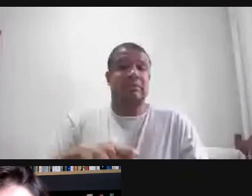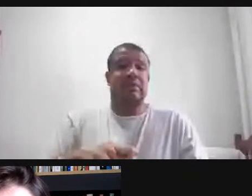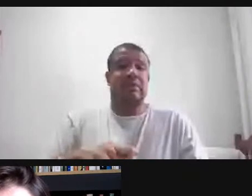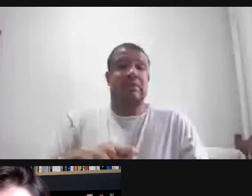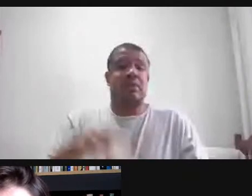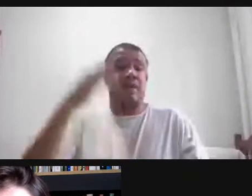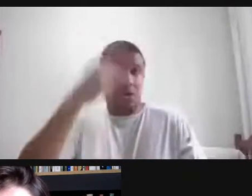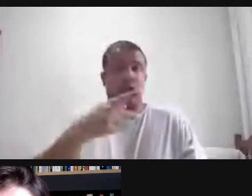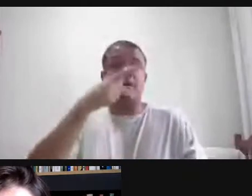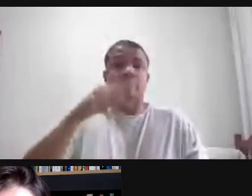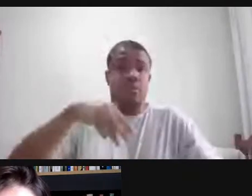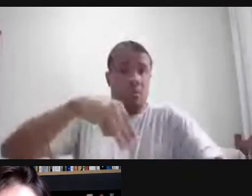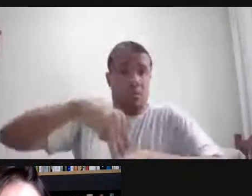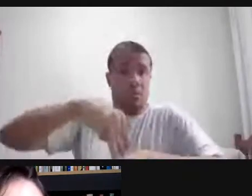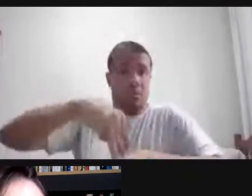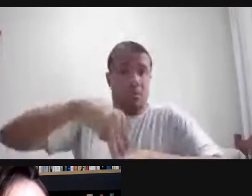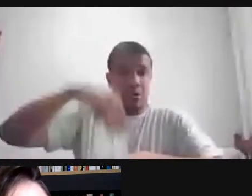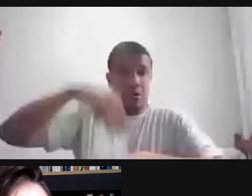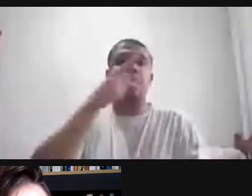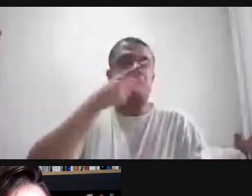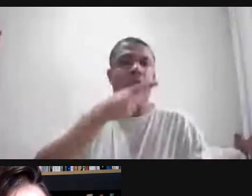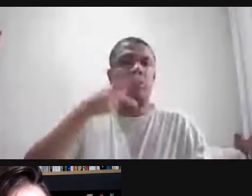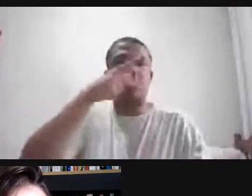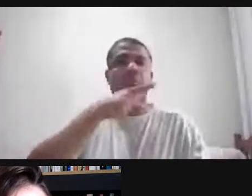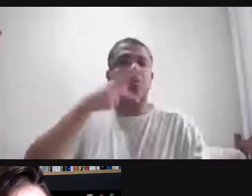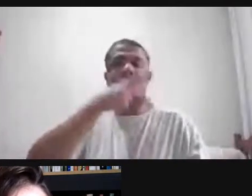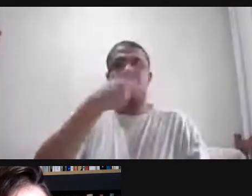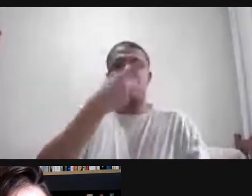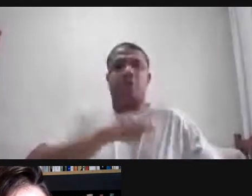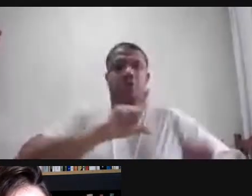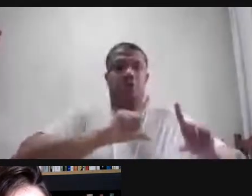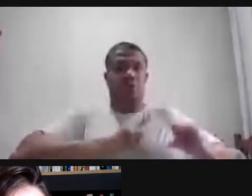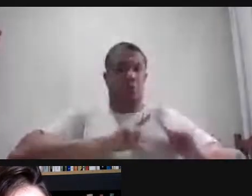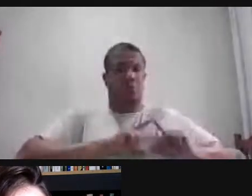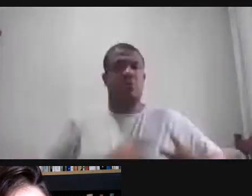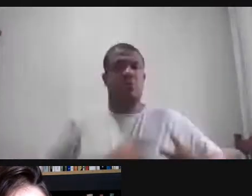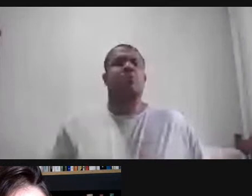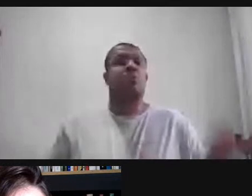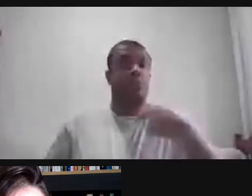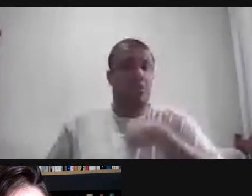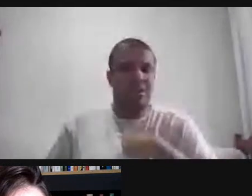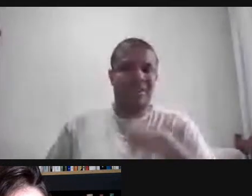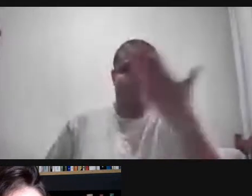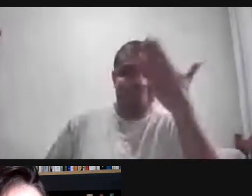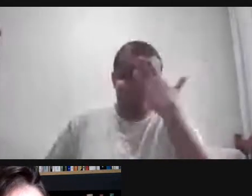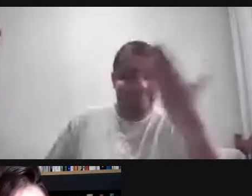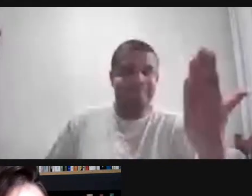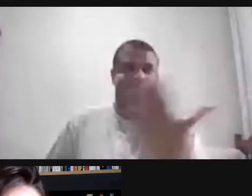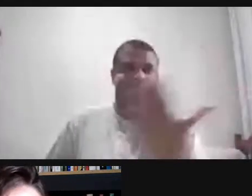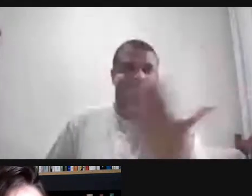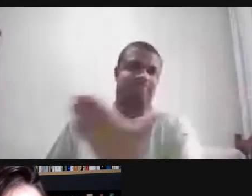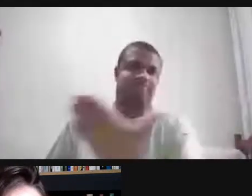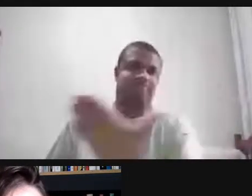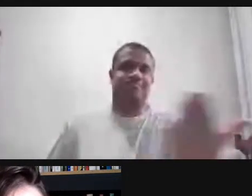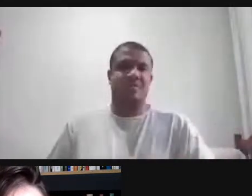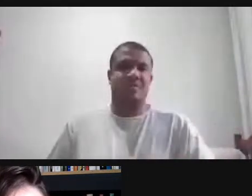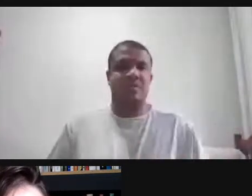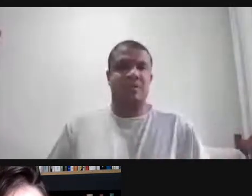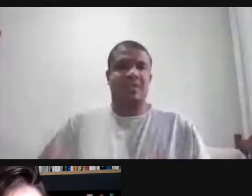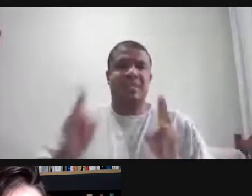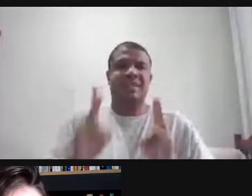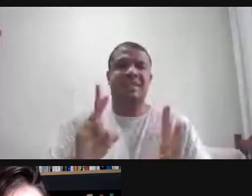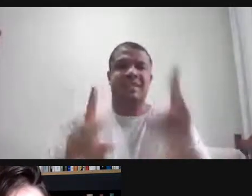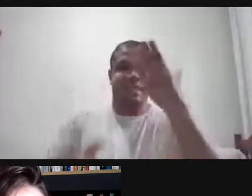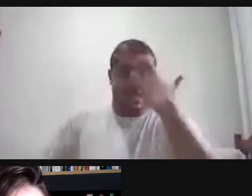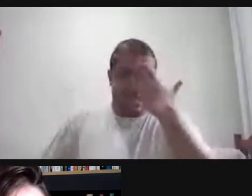Da UFSJ, né? E assim, eu só tenho a agradecer, né? Aprendi demais aí com